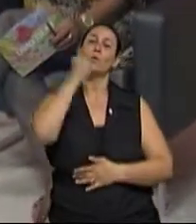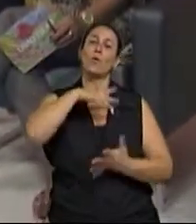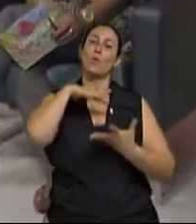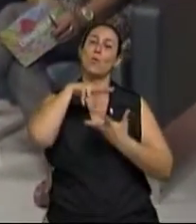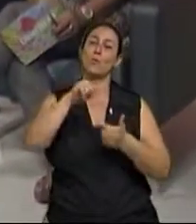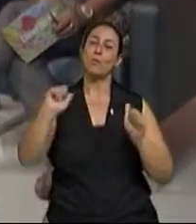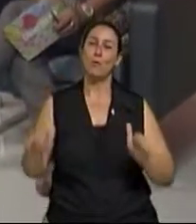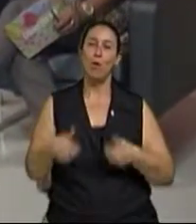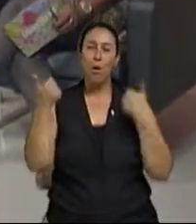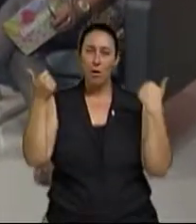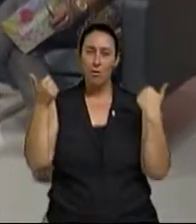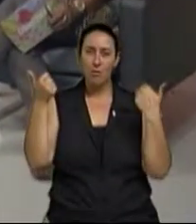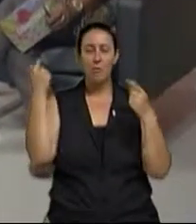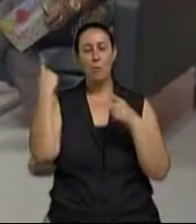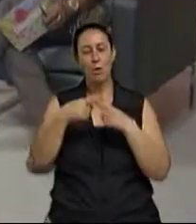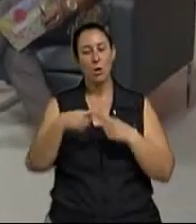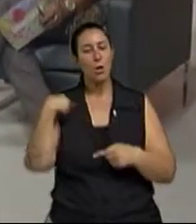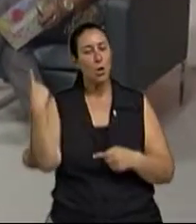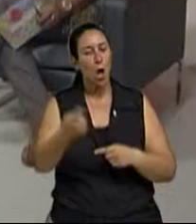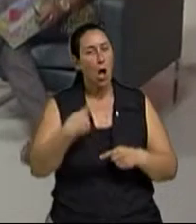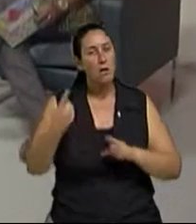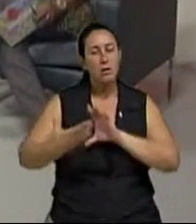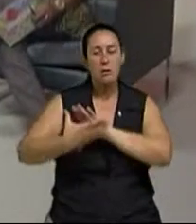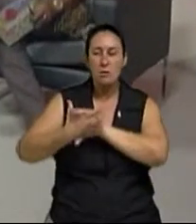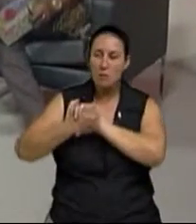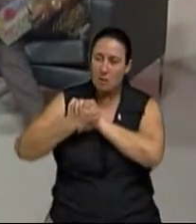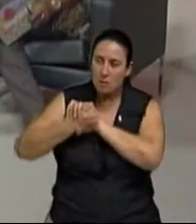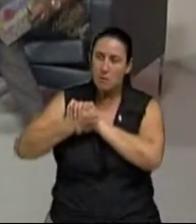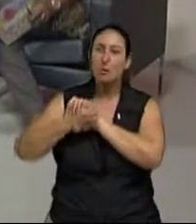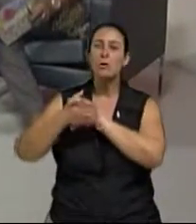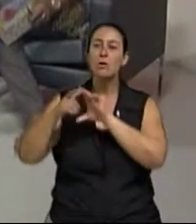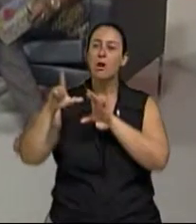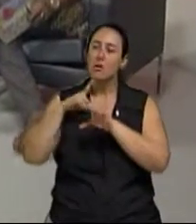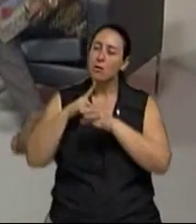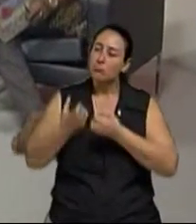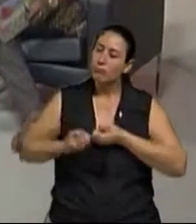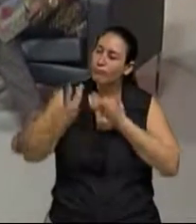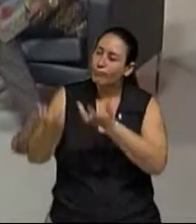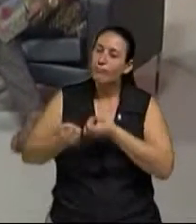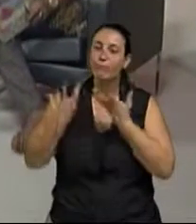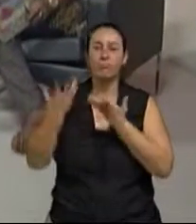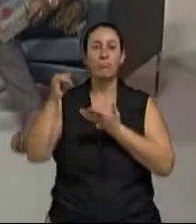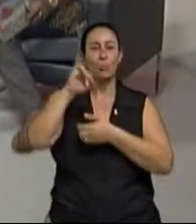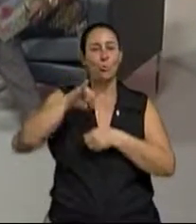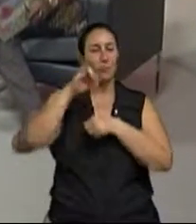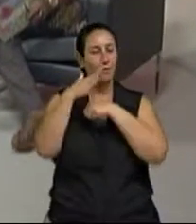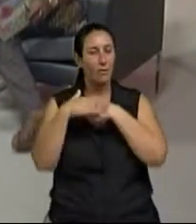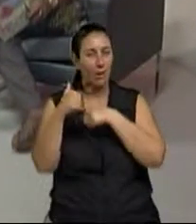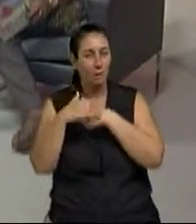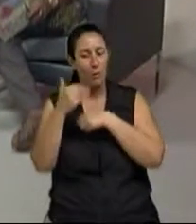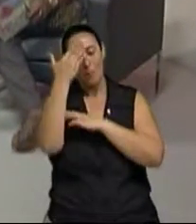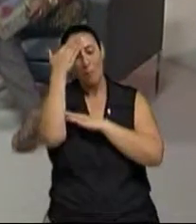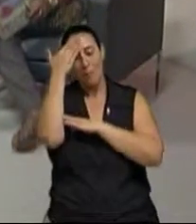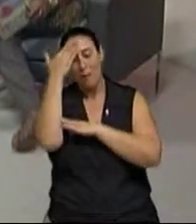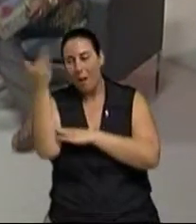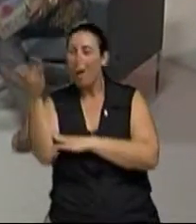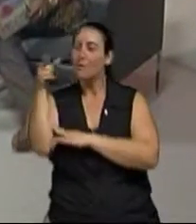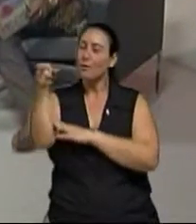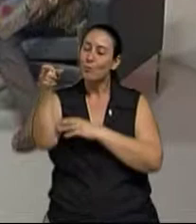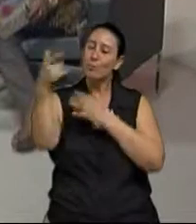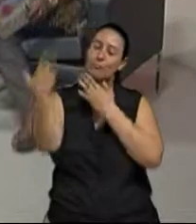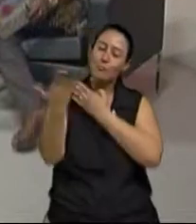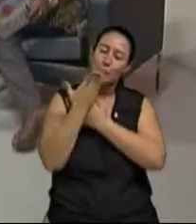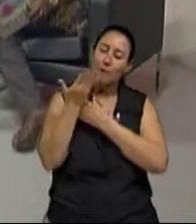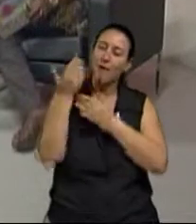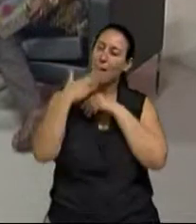melhor, quando a gente dá as mãos e passa todo esse afeto de um pro outro. Muito obrigada, Ivan, por esse carinho com o nosso